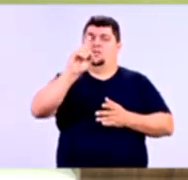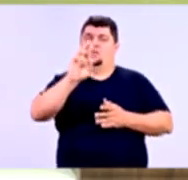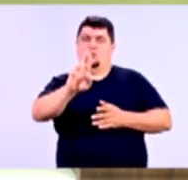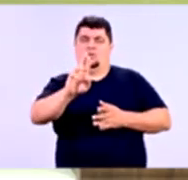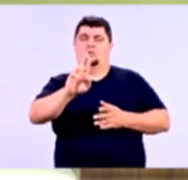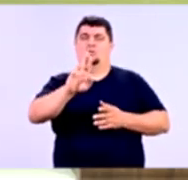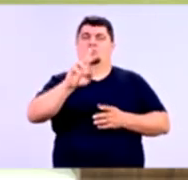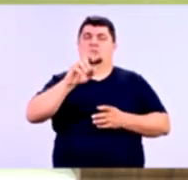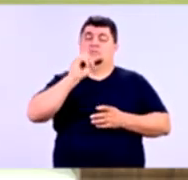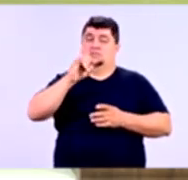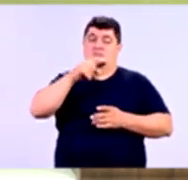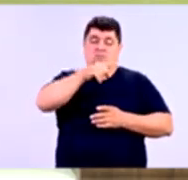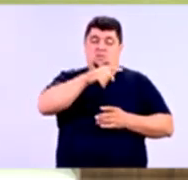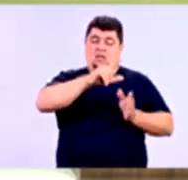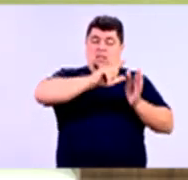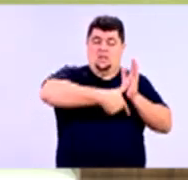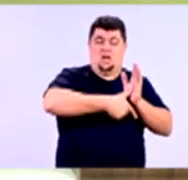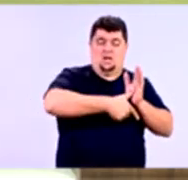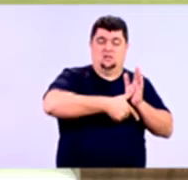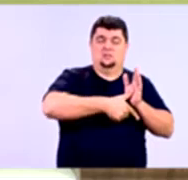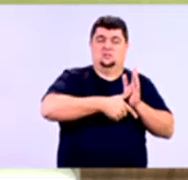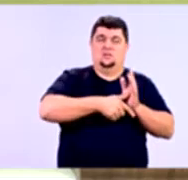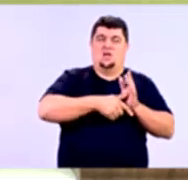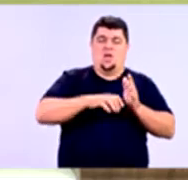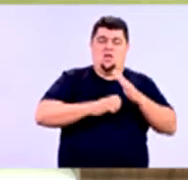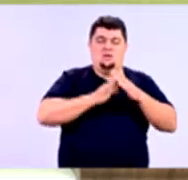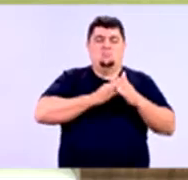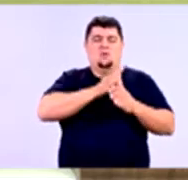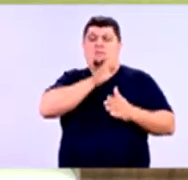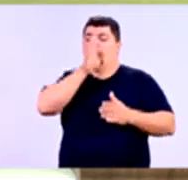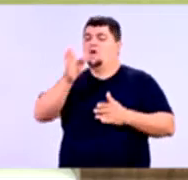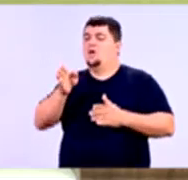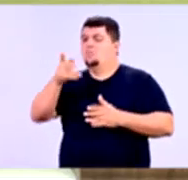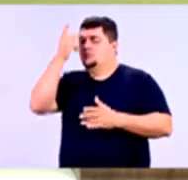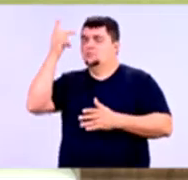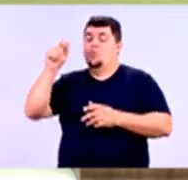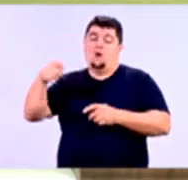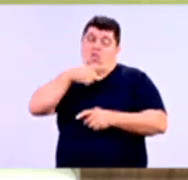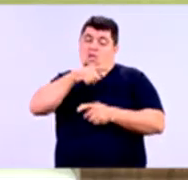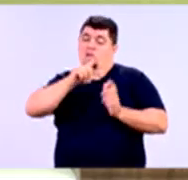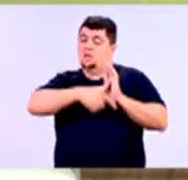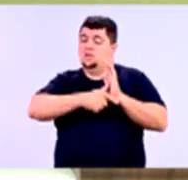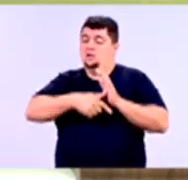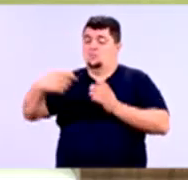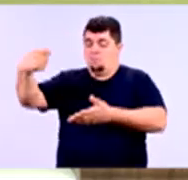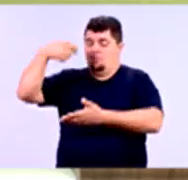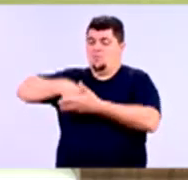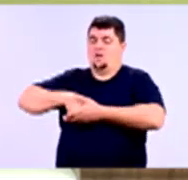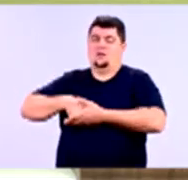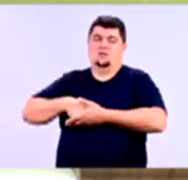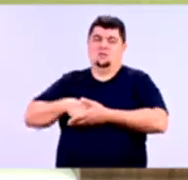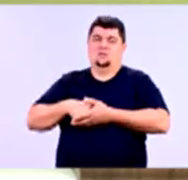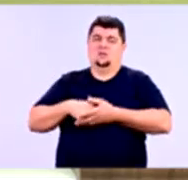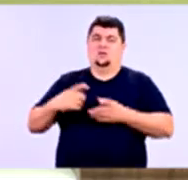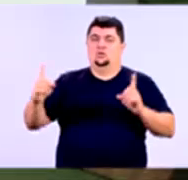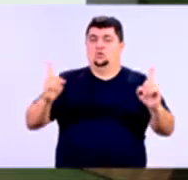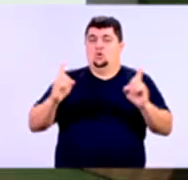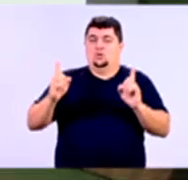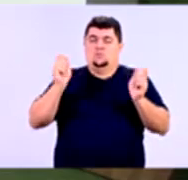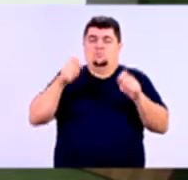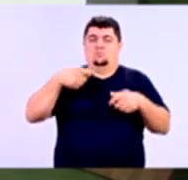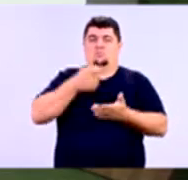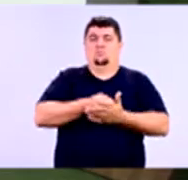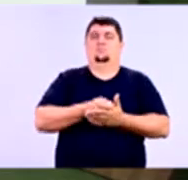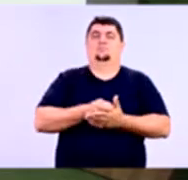você não realize o pagamento, então a empresa vai acionar o fiador para que faça o pagamento dessa mensalidade, Isso mesmo,